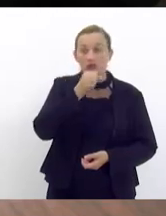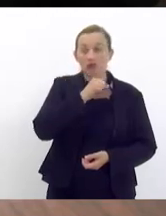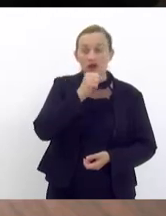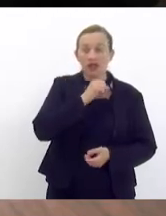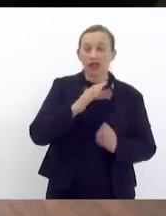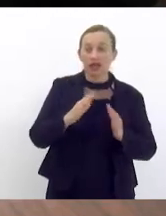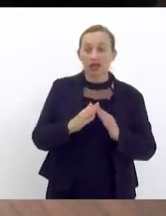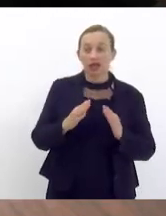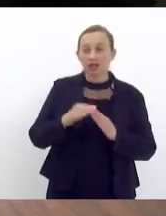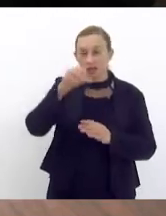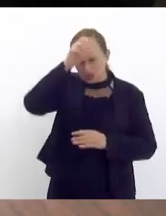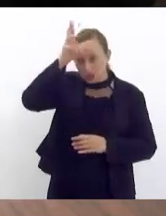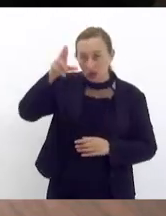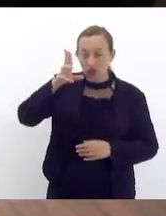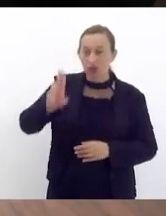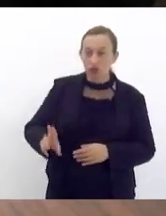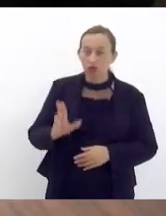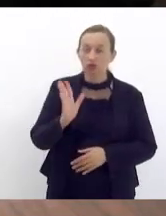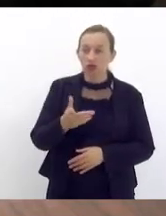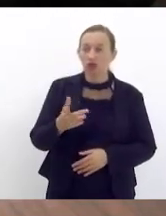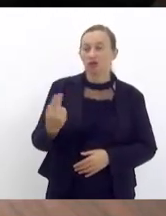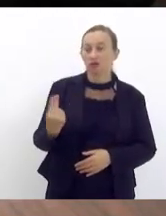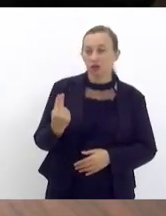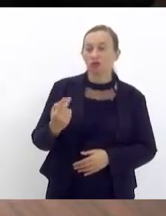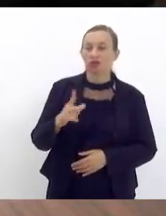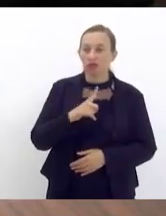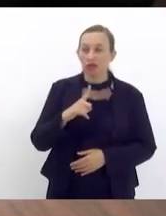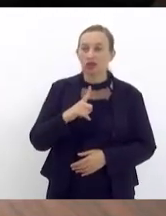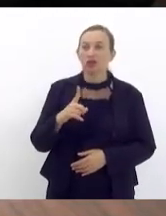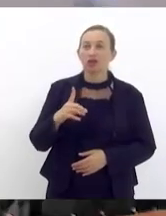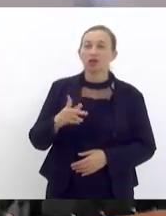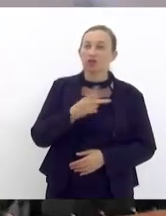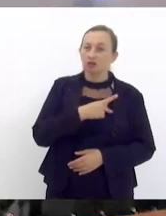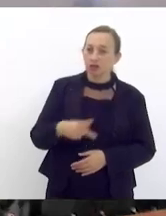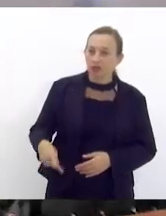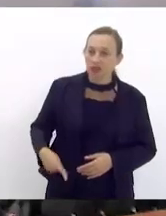já já assumiu com a autoria nosso presidente